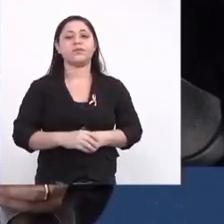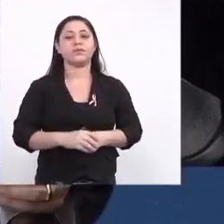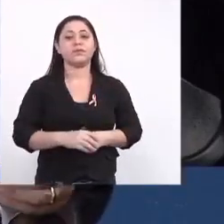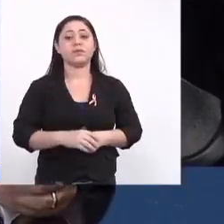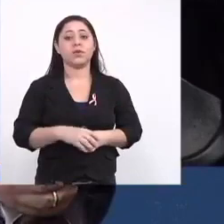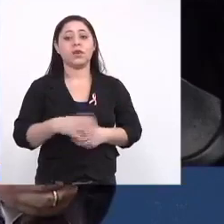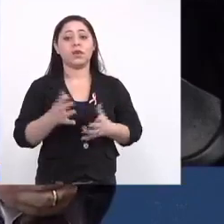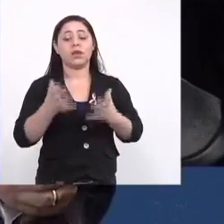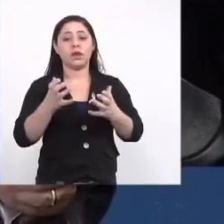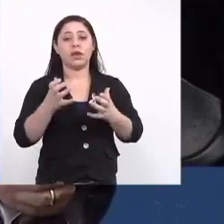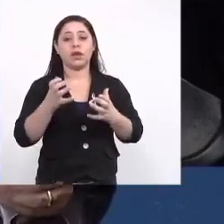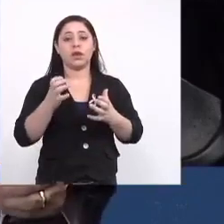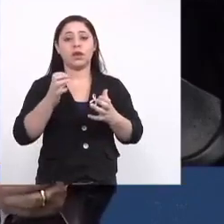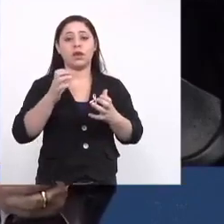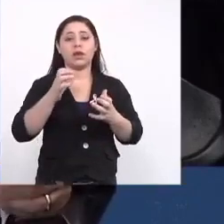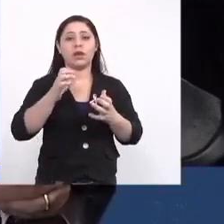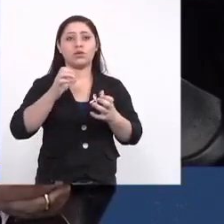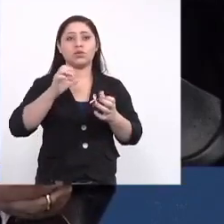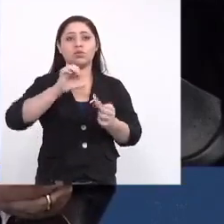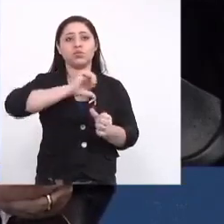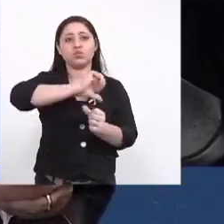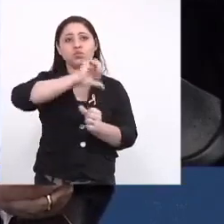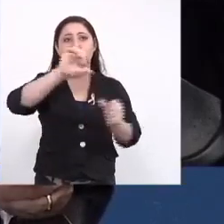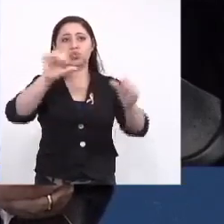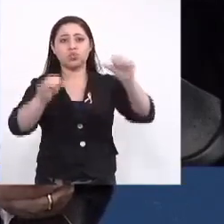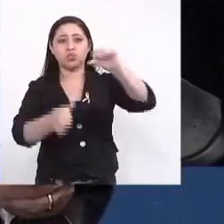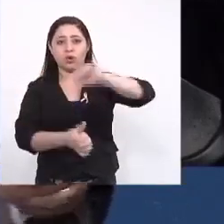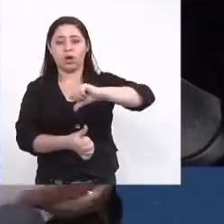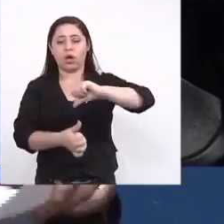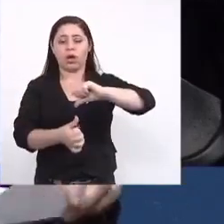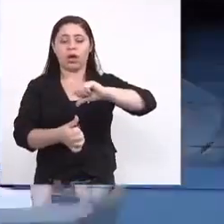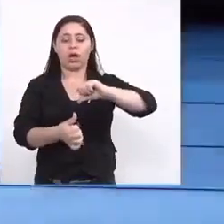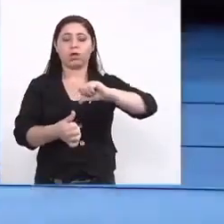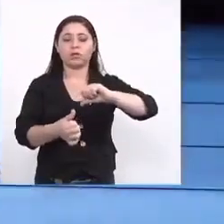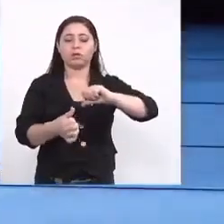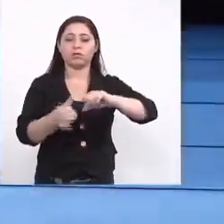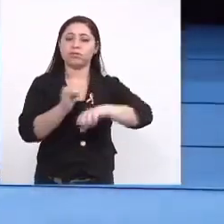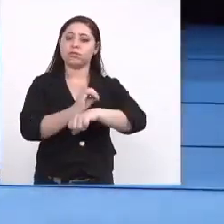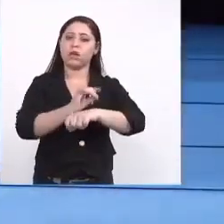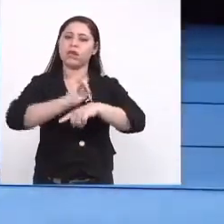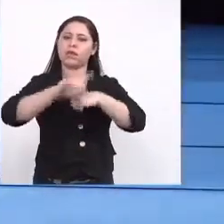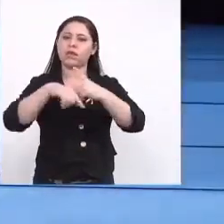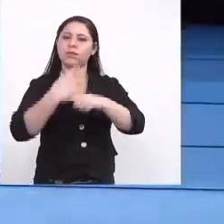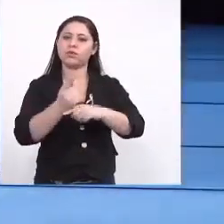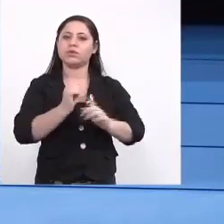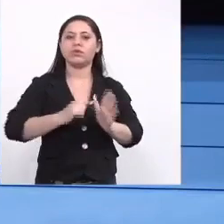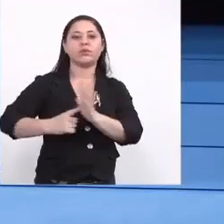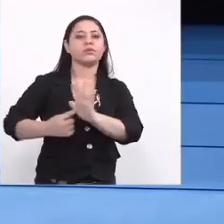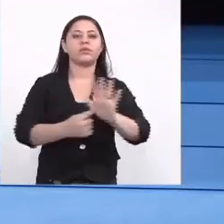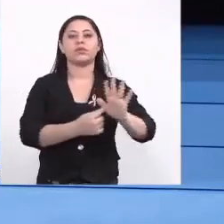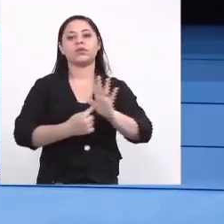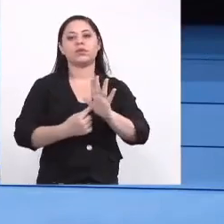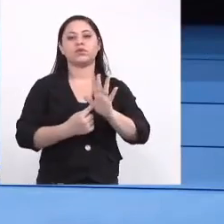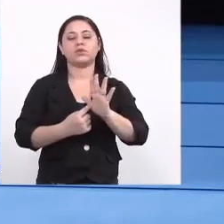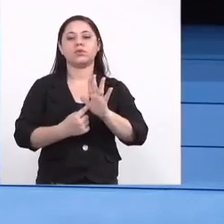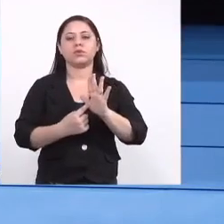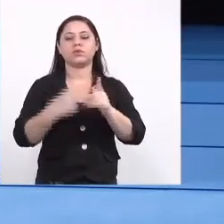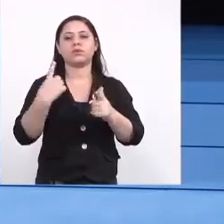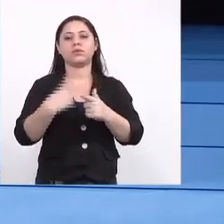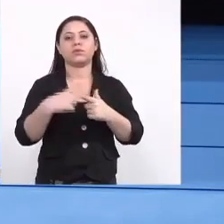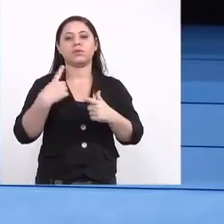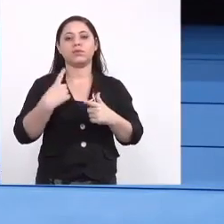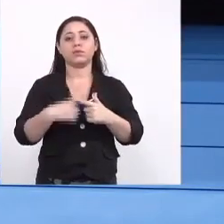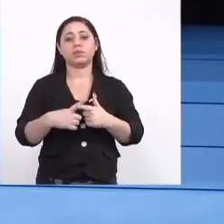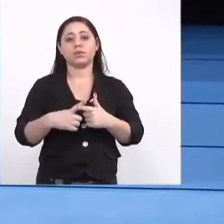gostaria de inverter essa programação, deixar ela para depois das apresentações, porque